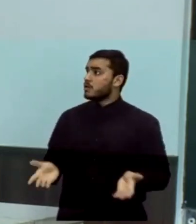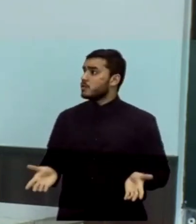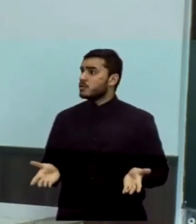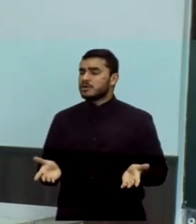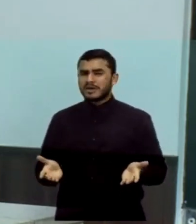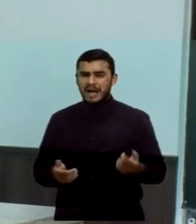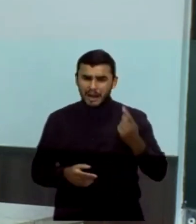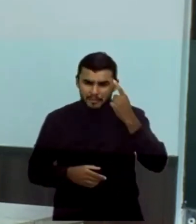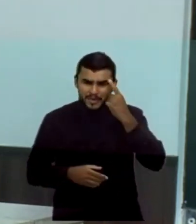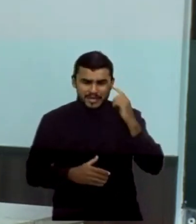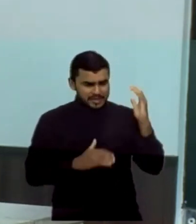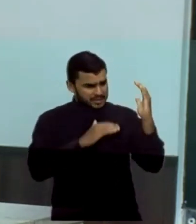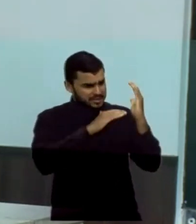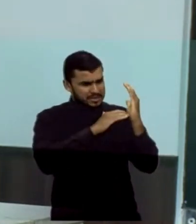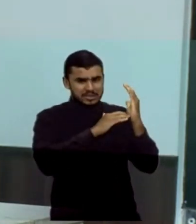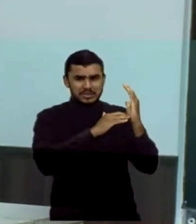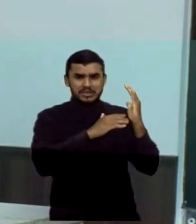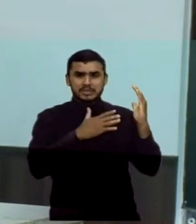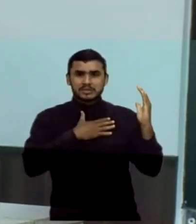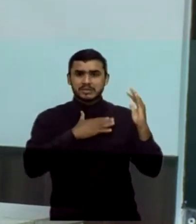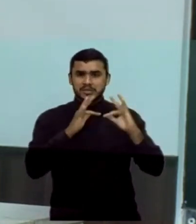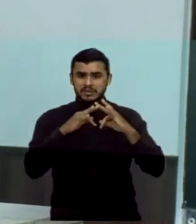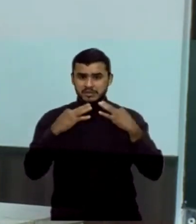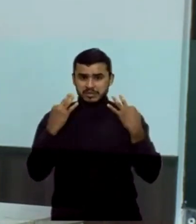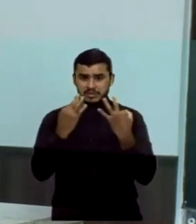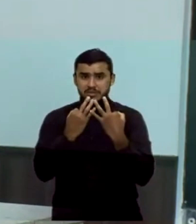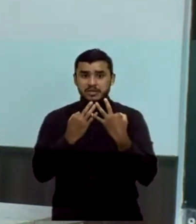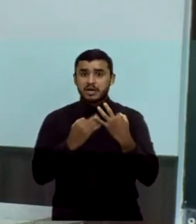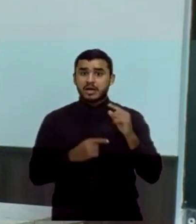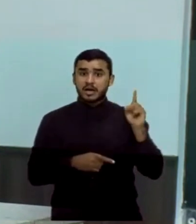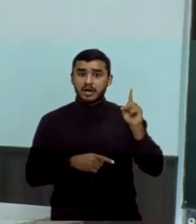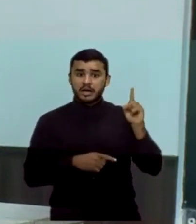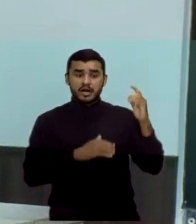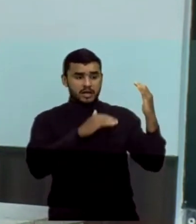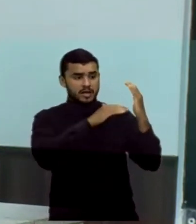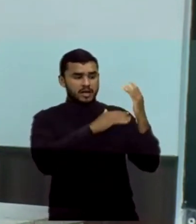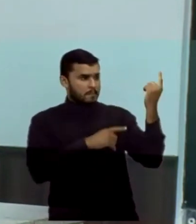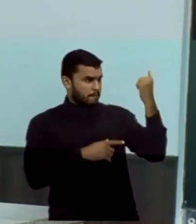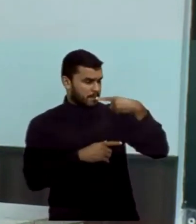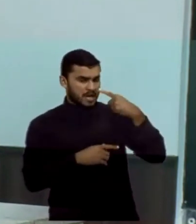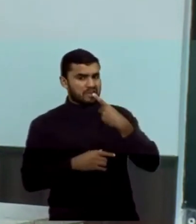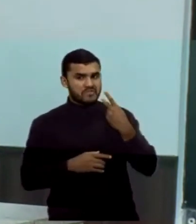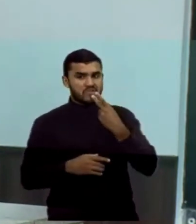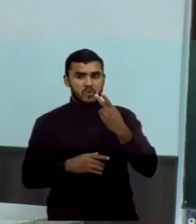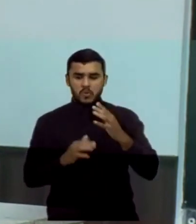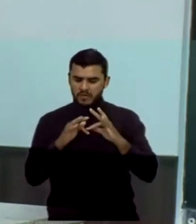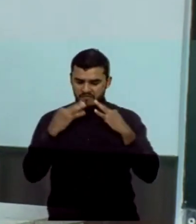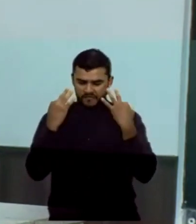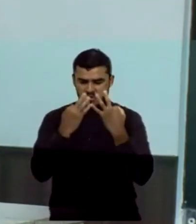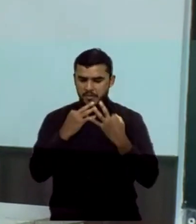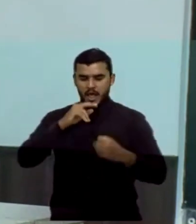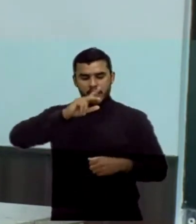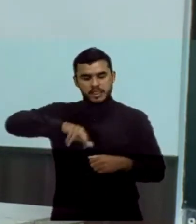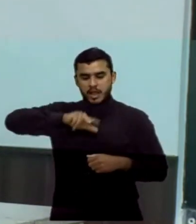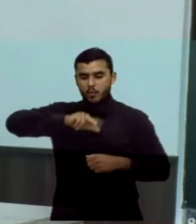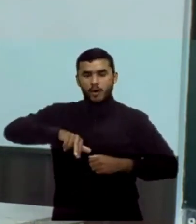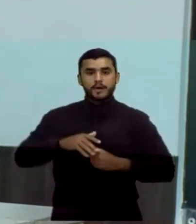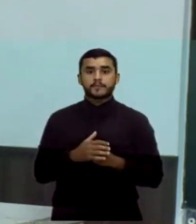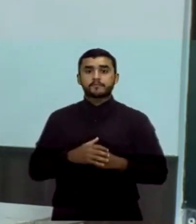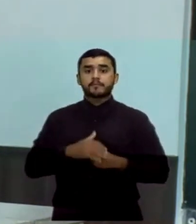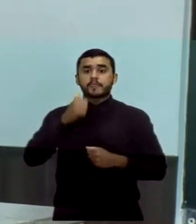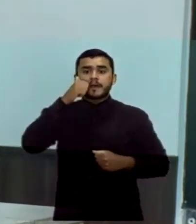quer dizer que a minha família não é uma família. Que eu, a minha